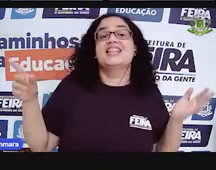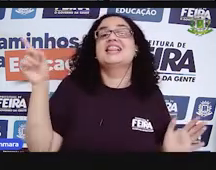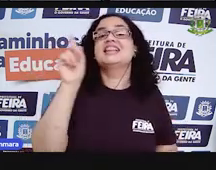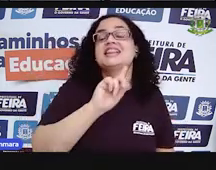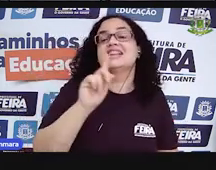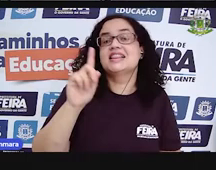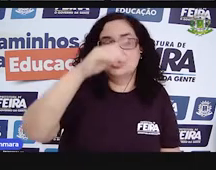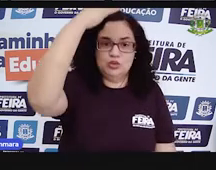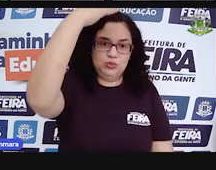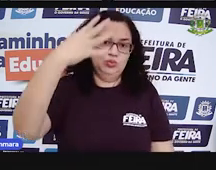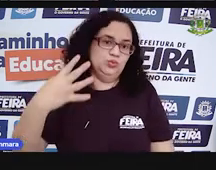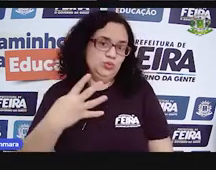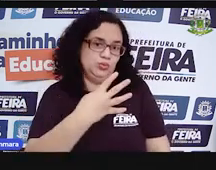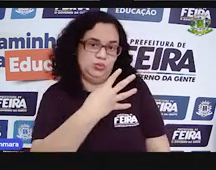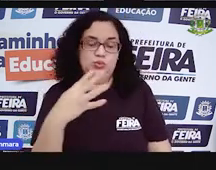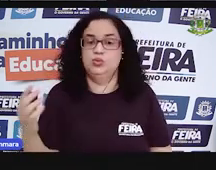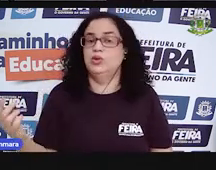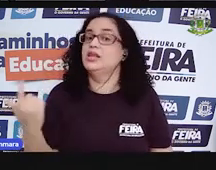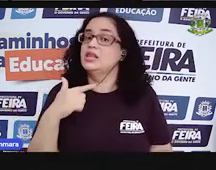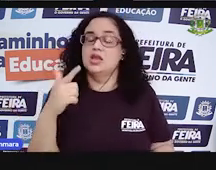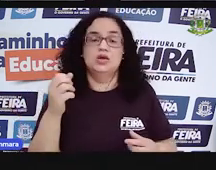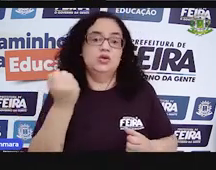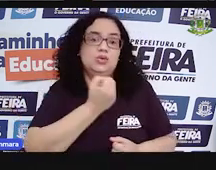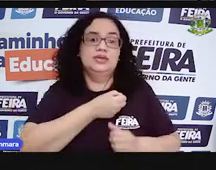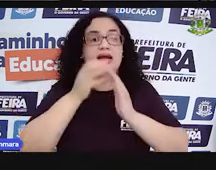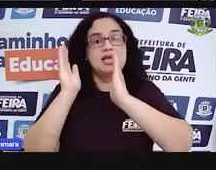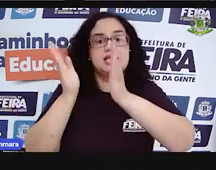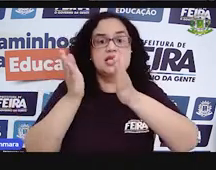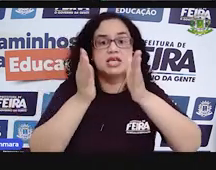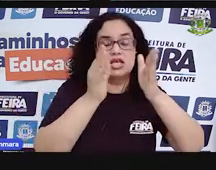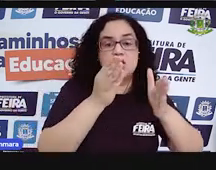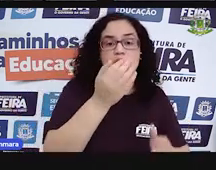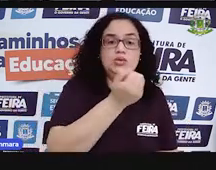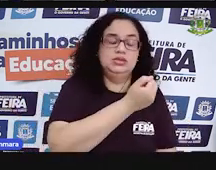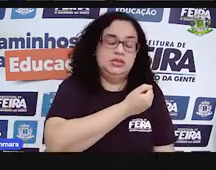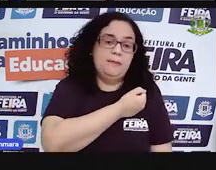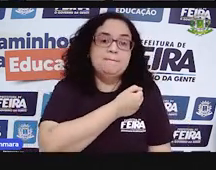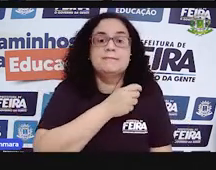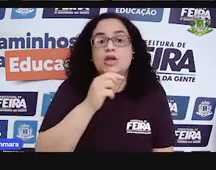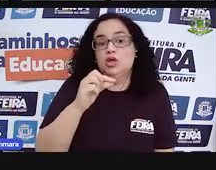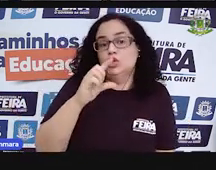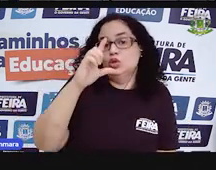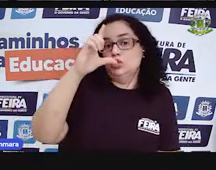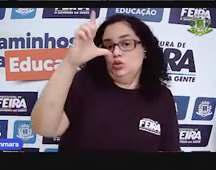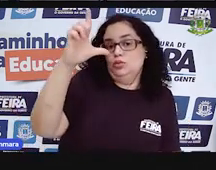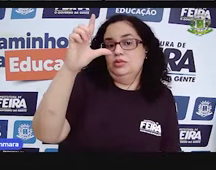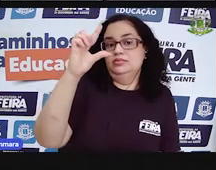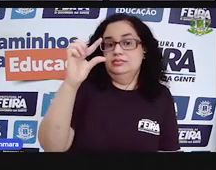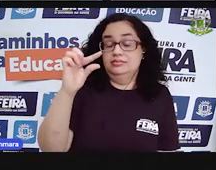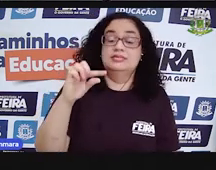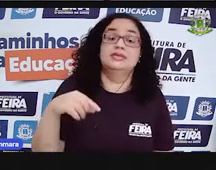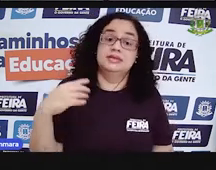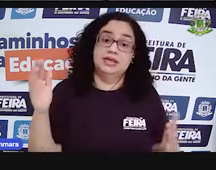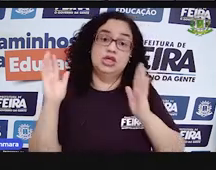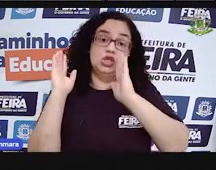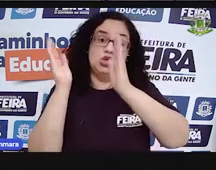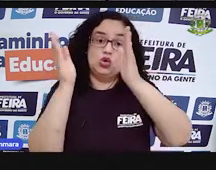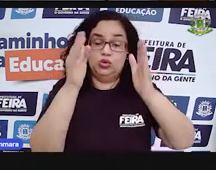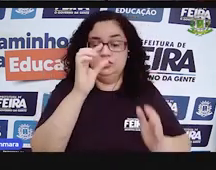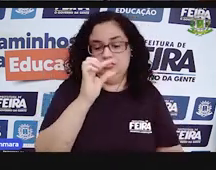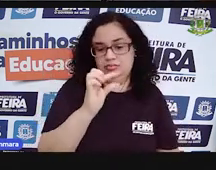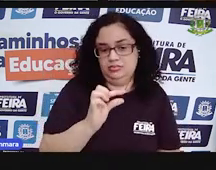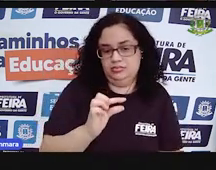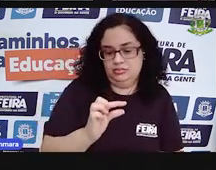Essa aqui não está em ordem decrescente. Essa está em ordem crescente. Ó, tá dos